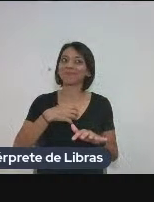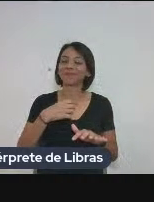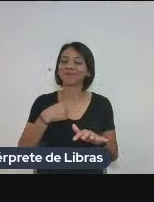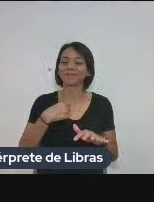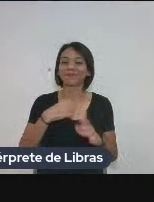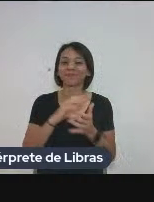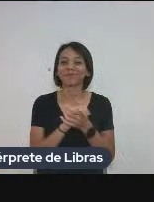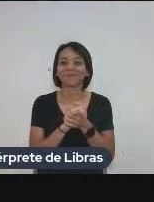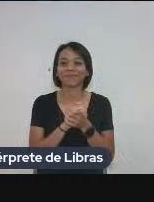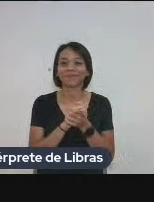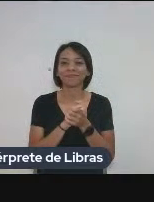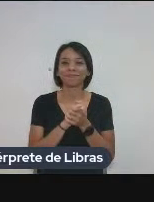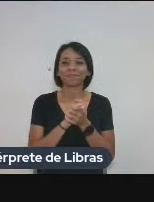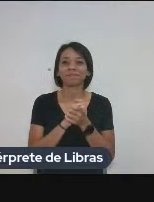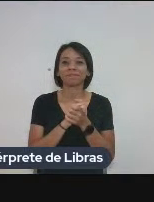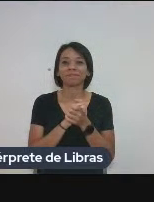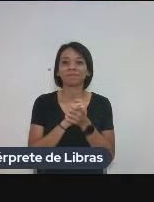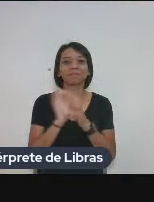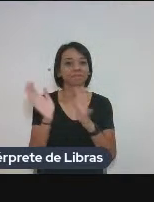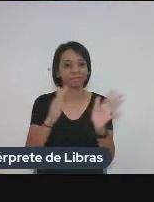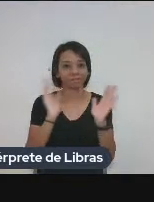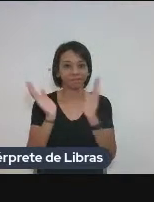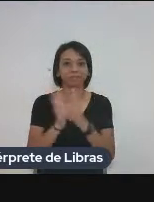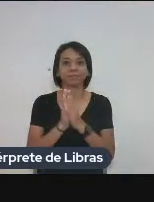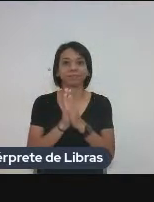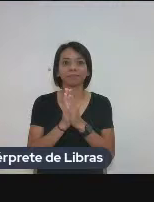Pode passar, por favor? Pode passar?